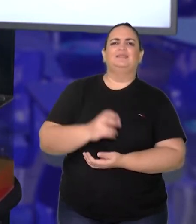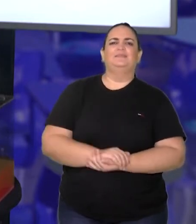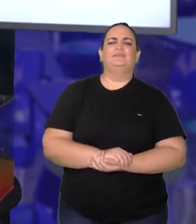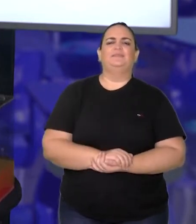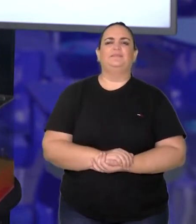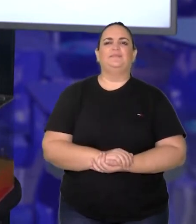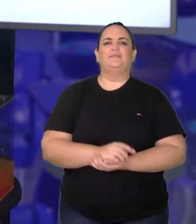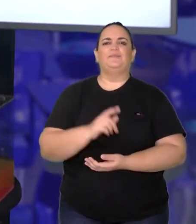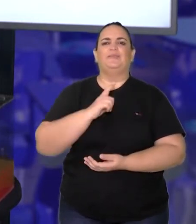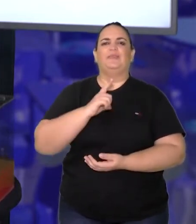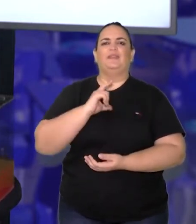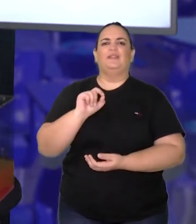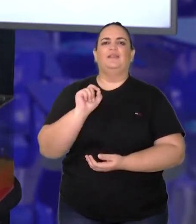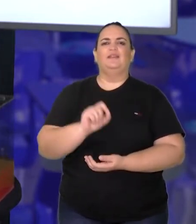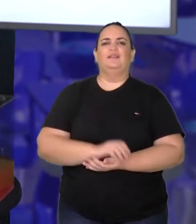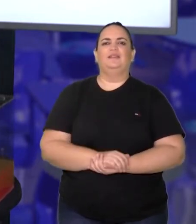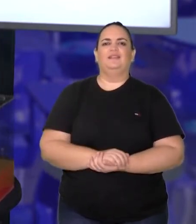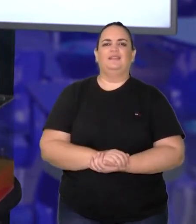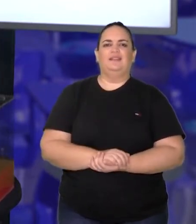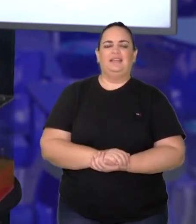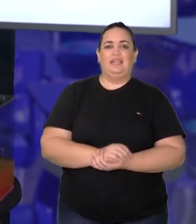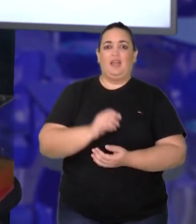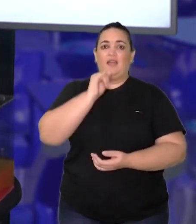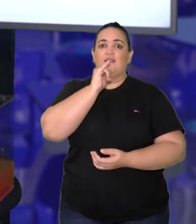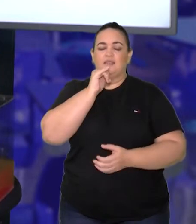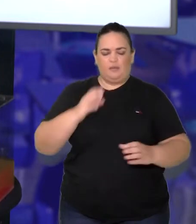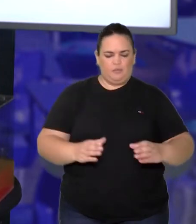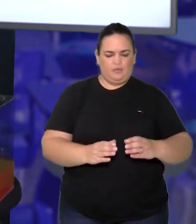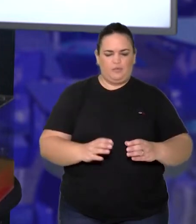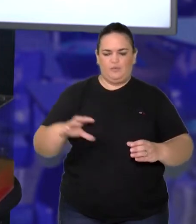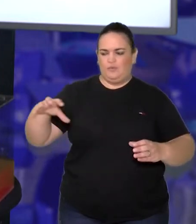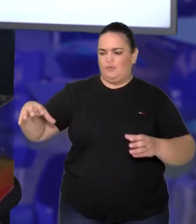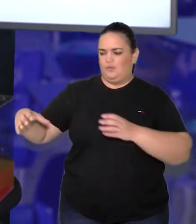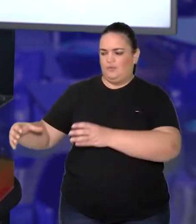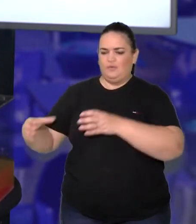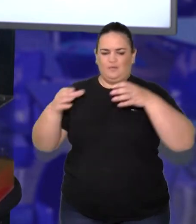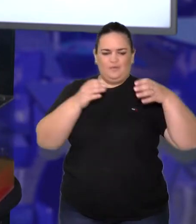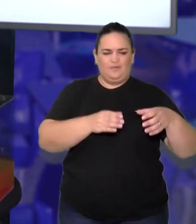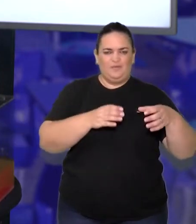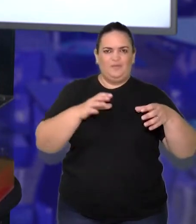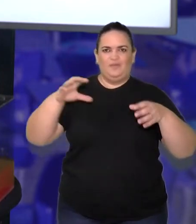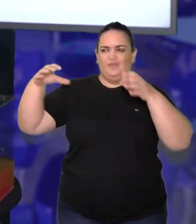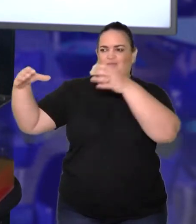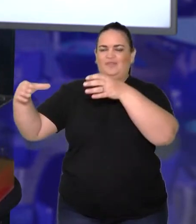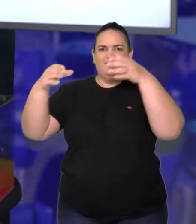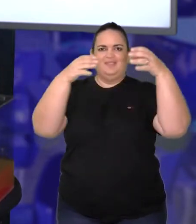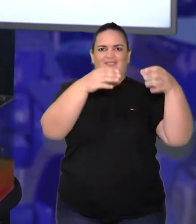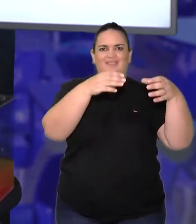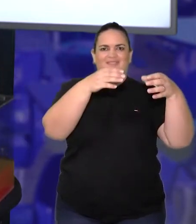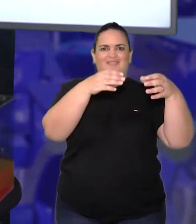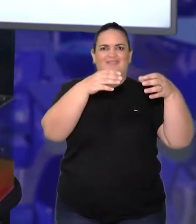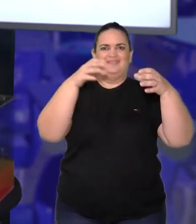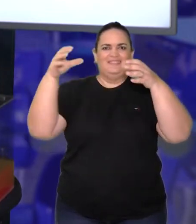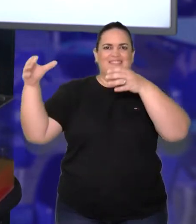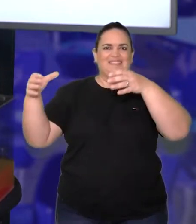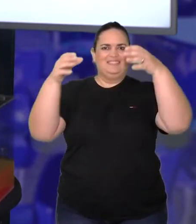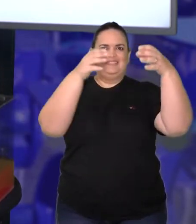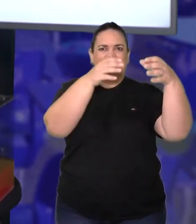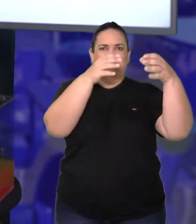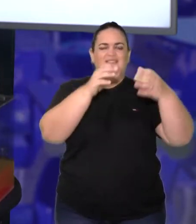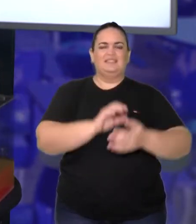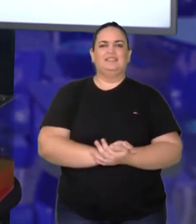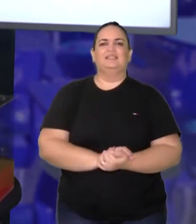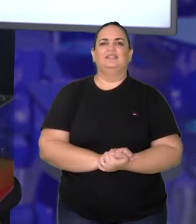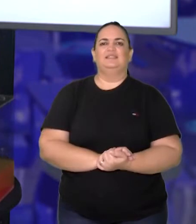imaginamos a ideia de acrescentando alguns valores, utilizando o cubinho como medida, e assim